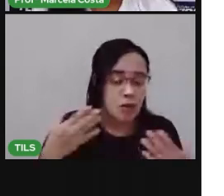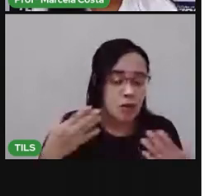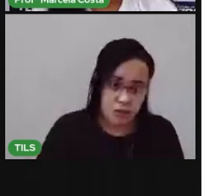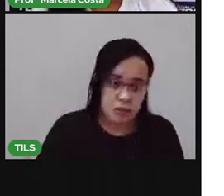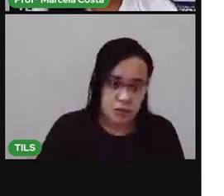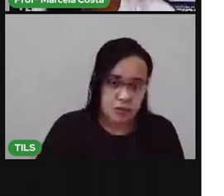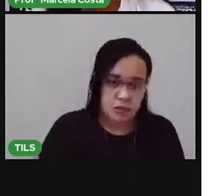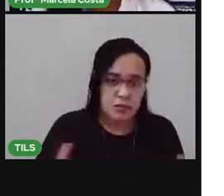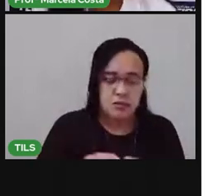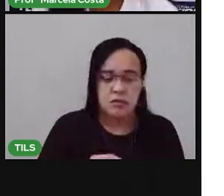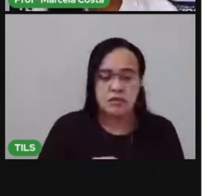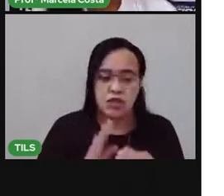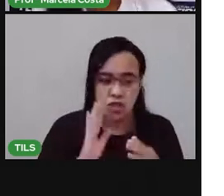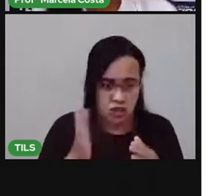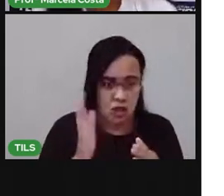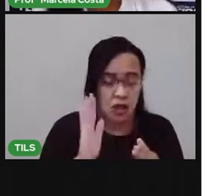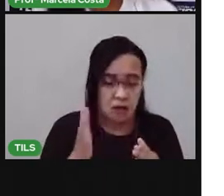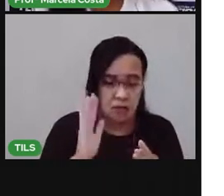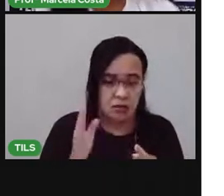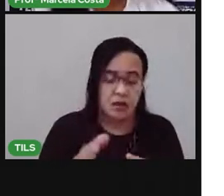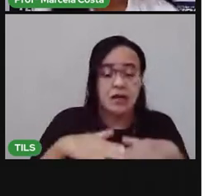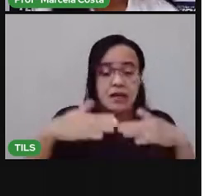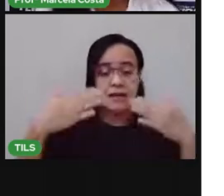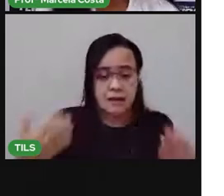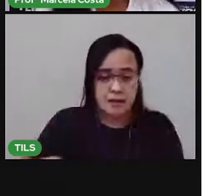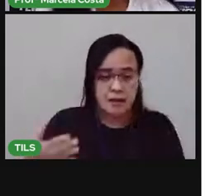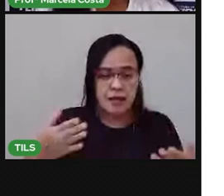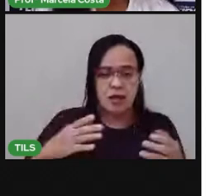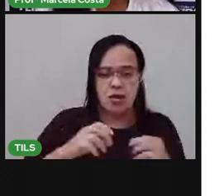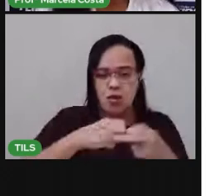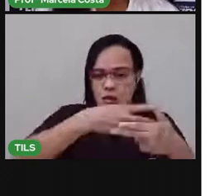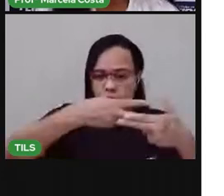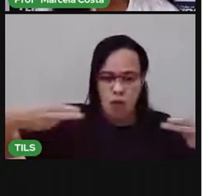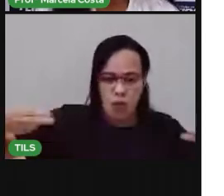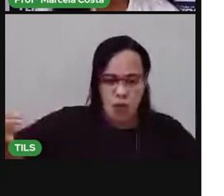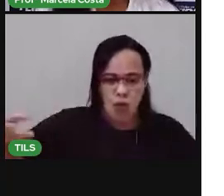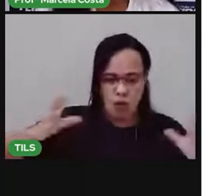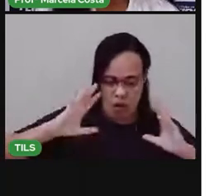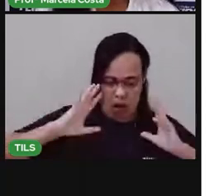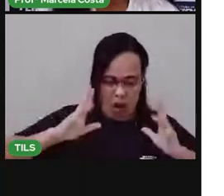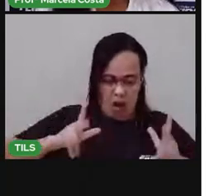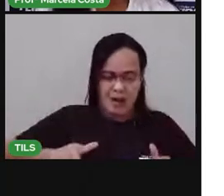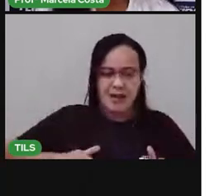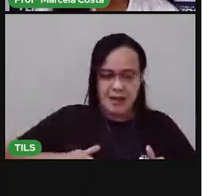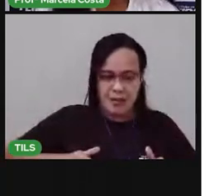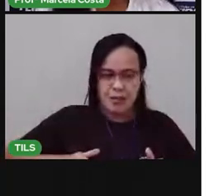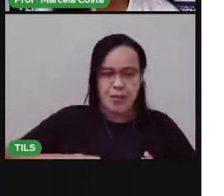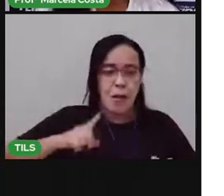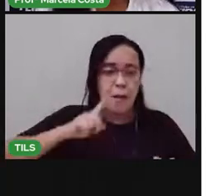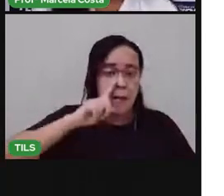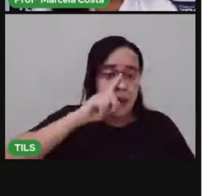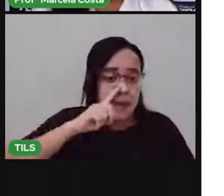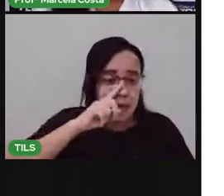são alguns deles produtos de limpeza. Você encontra aqueles símbolos universais. Que a gente já conversou.